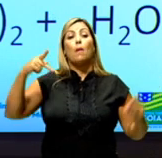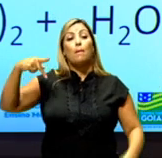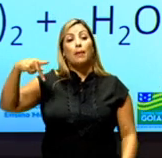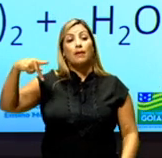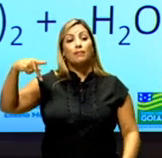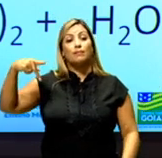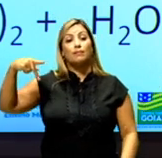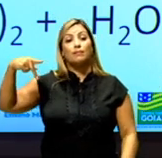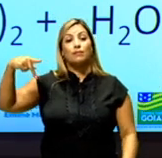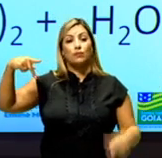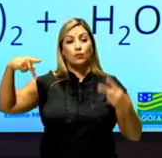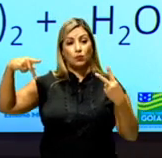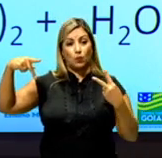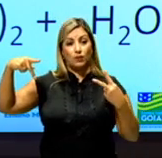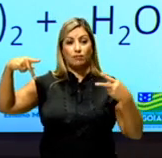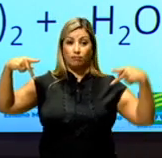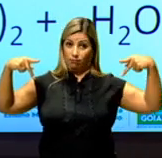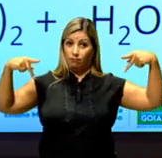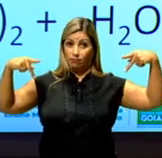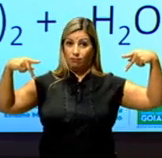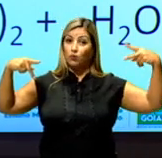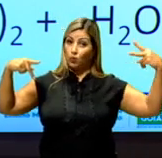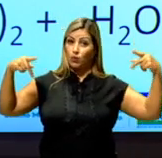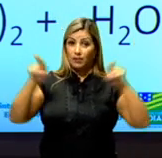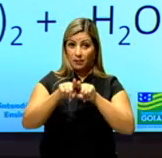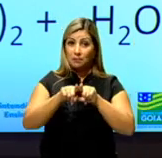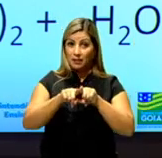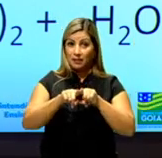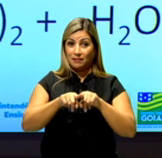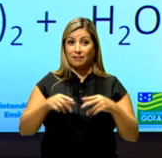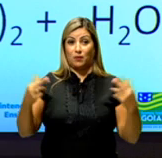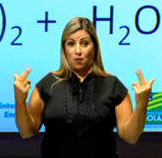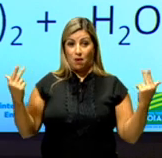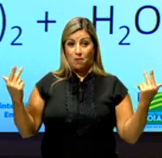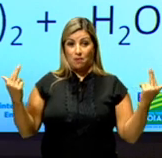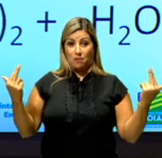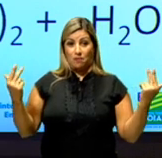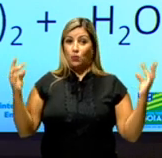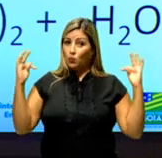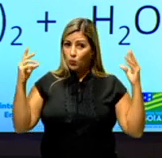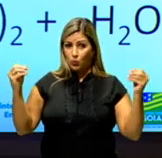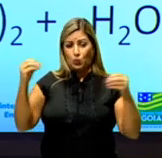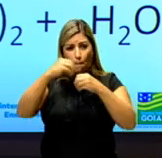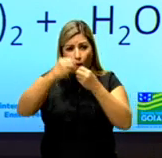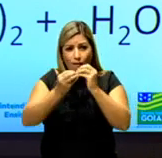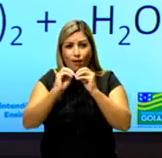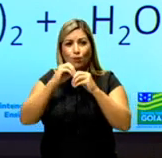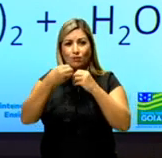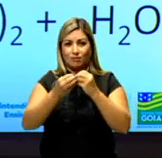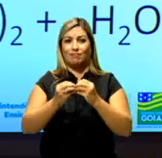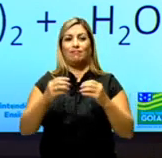dois. Então, desse lado vai ter que ter dois. Pronto. Chegando dois aqui. Lembrando que esse dois vale para toda a molécula. certo?